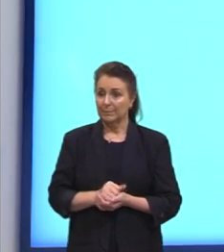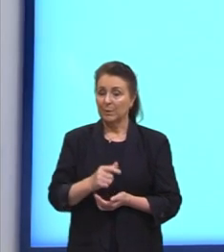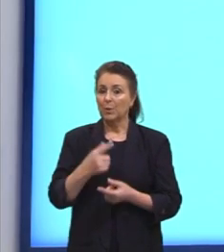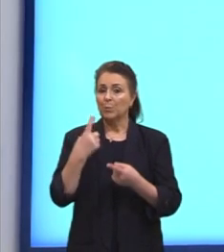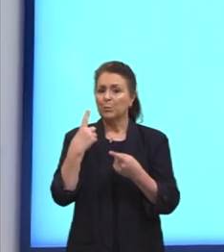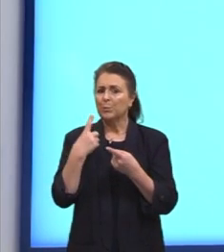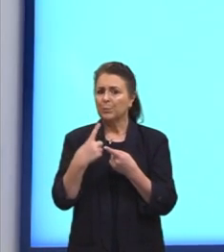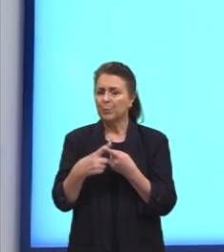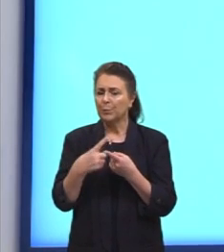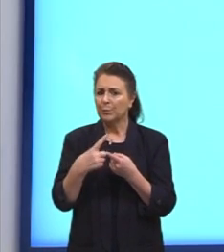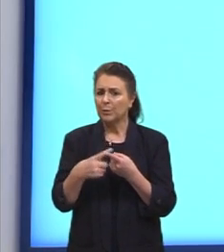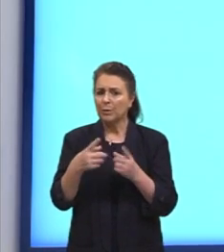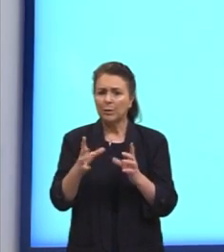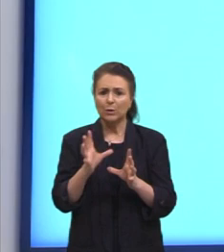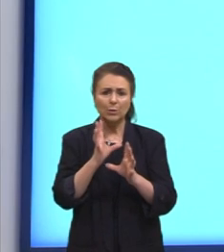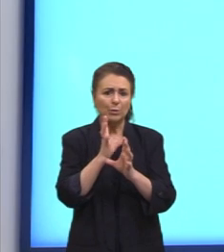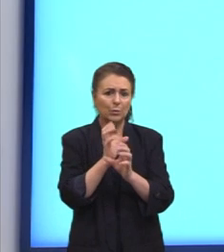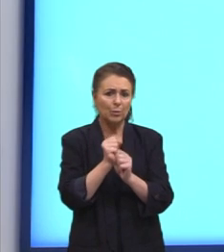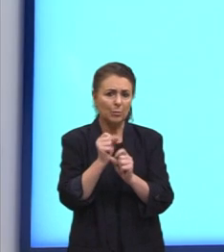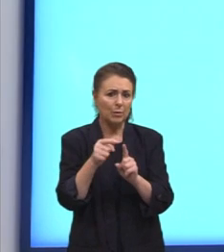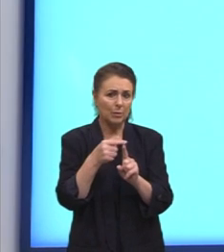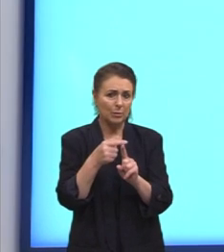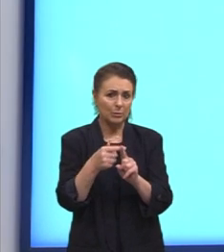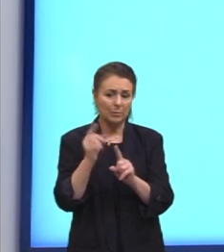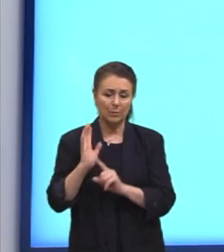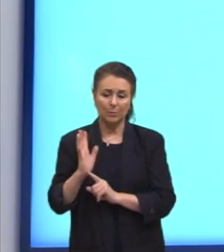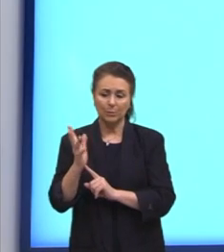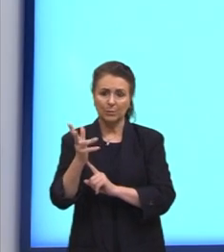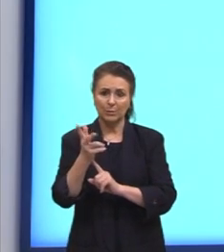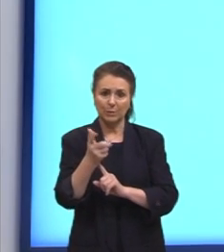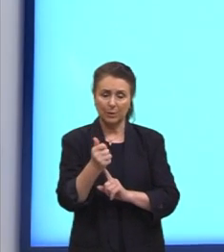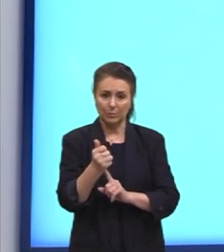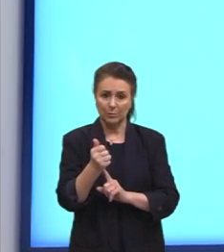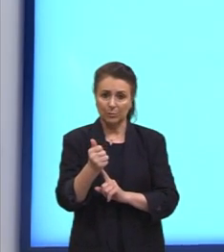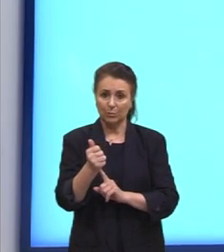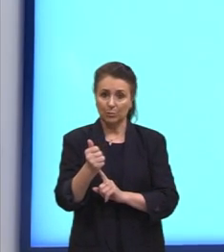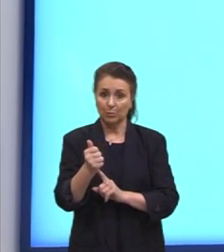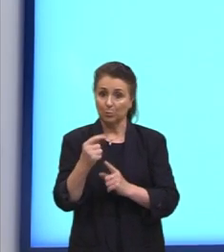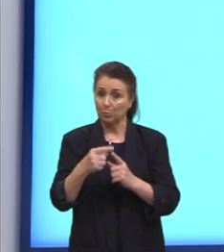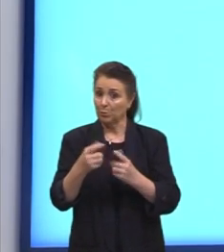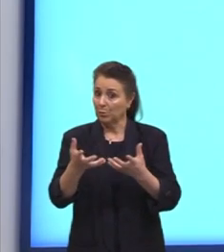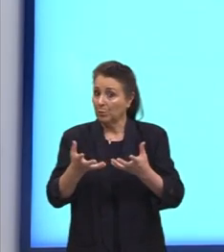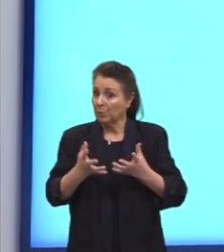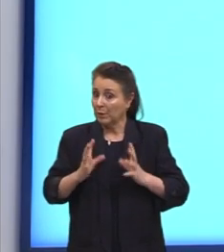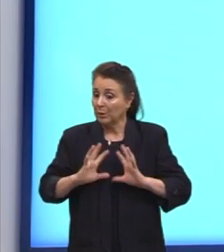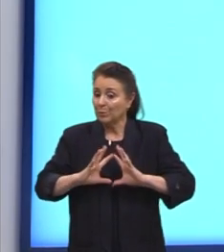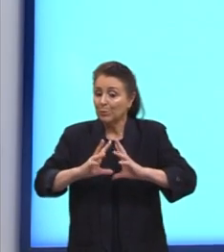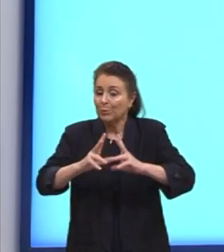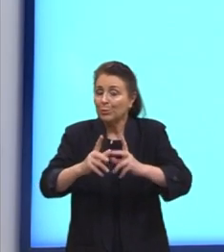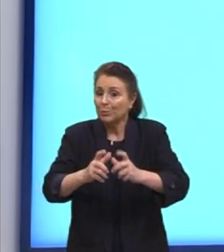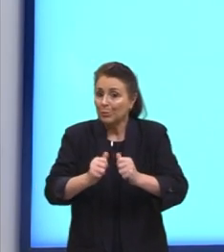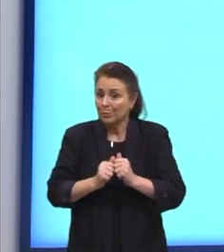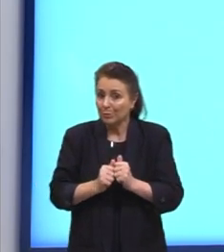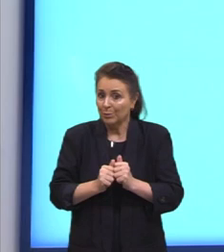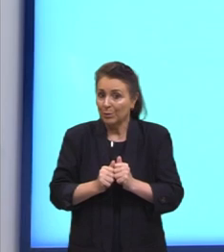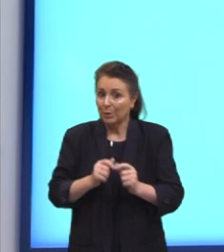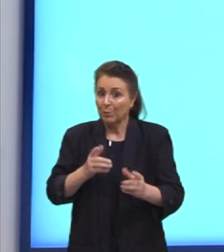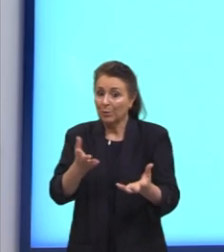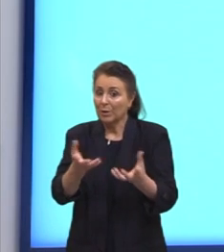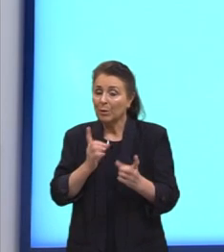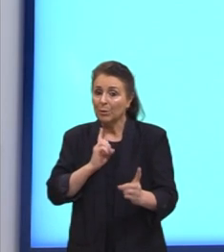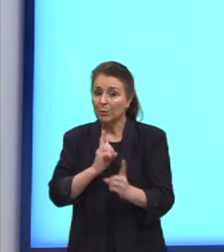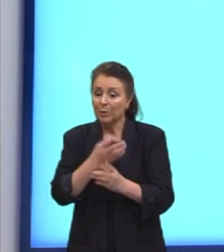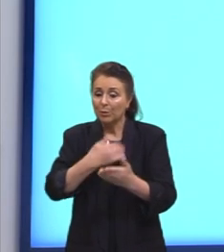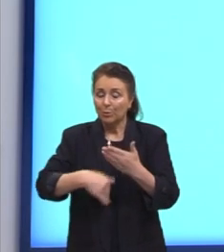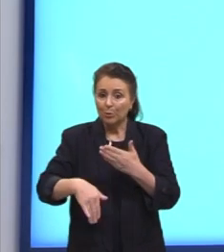por que que nós vamos somar esses dados? Porque eu quero chegar no total. E para chegar no total de defeitos, nós somamos